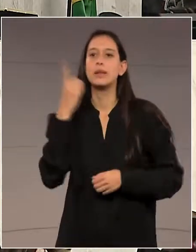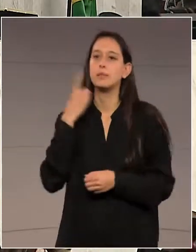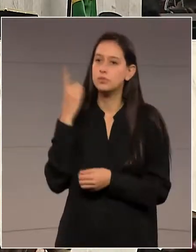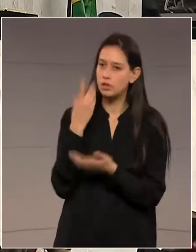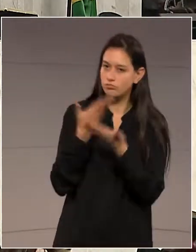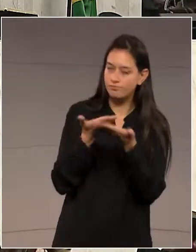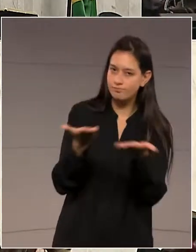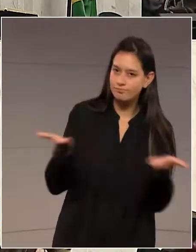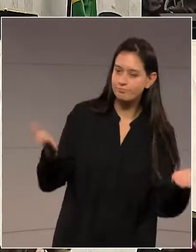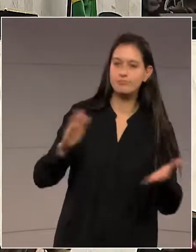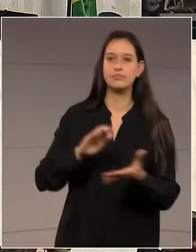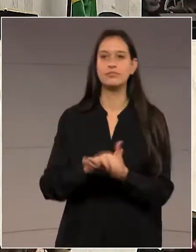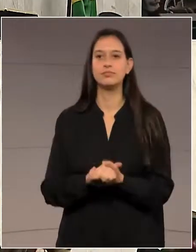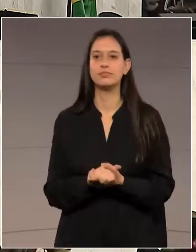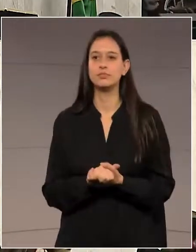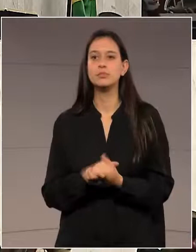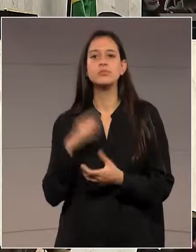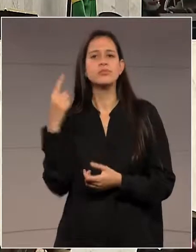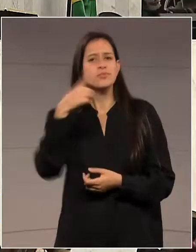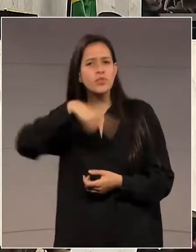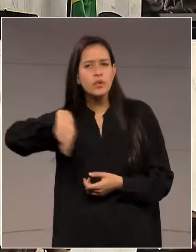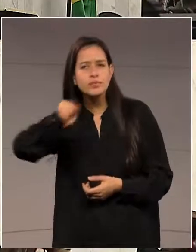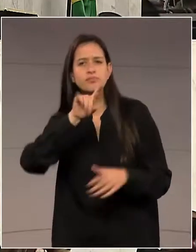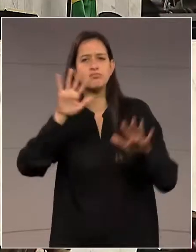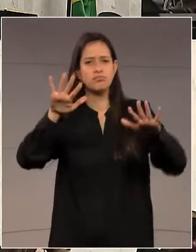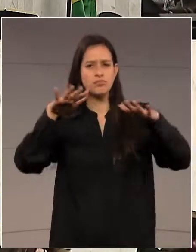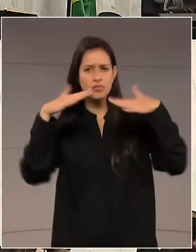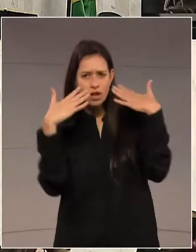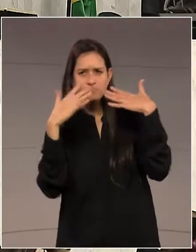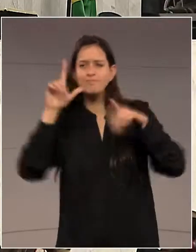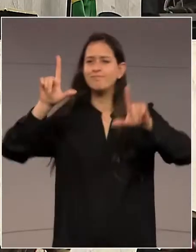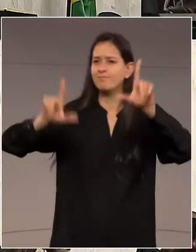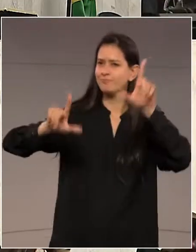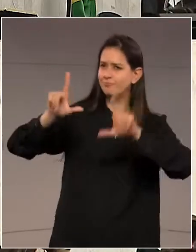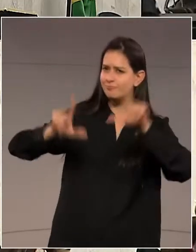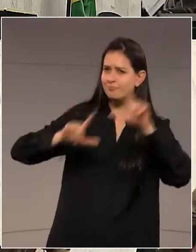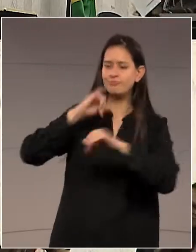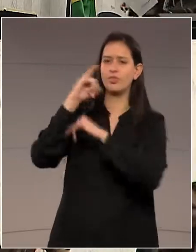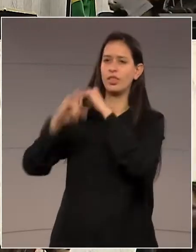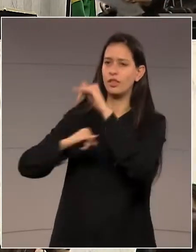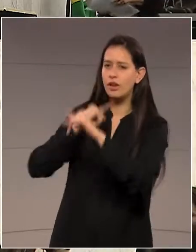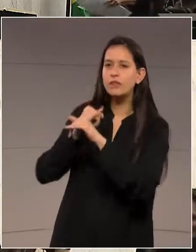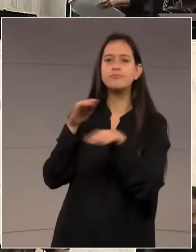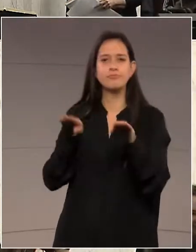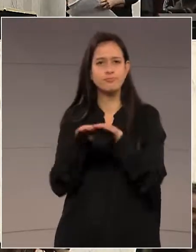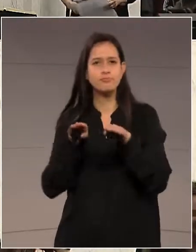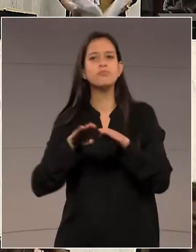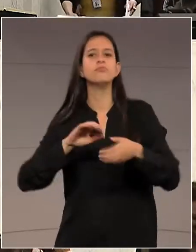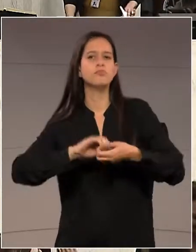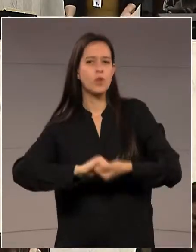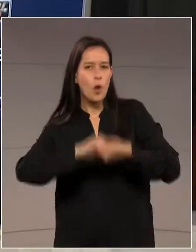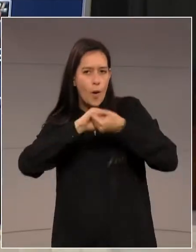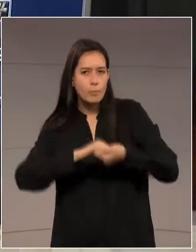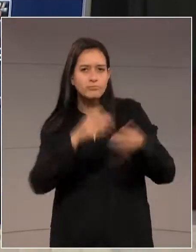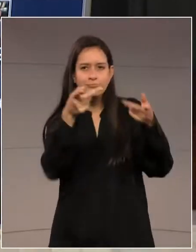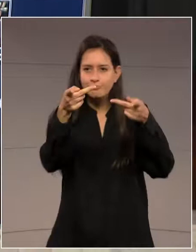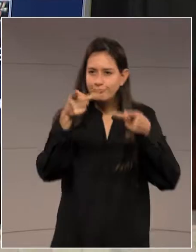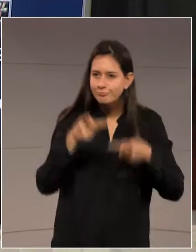todos e todas que acompanham pelos meios de comunicação, cumprimentar os nossos visitantes,